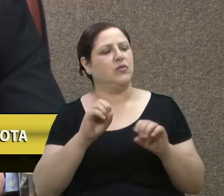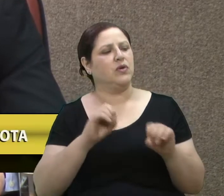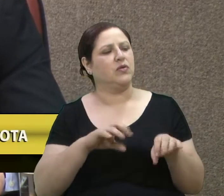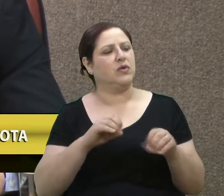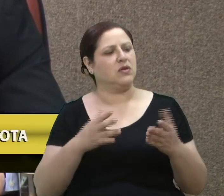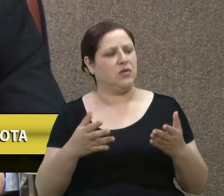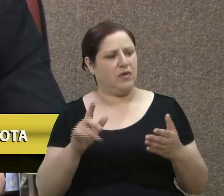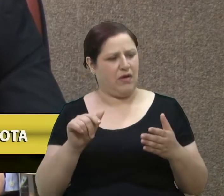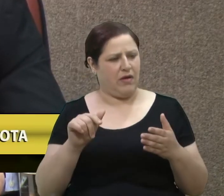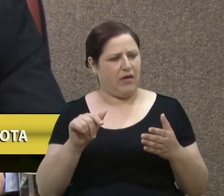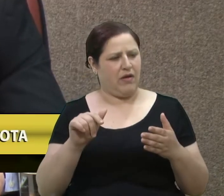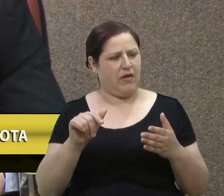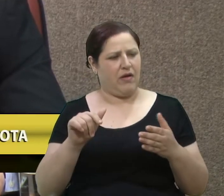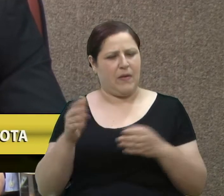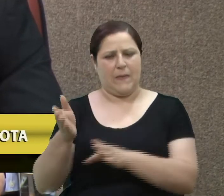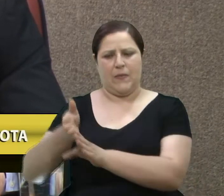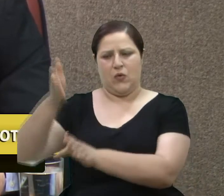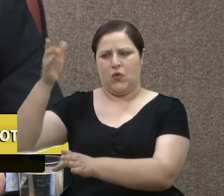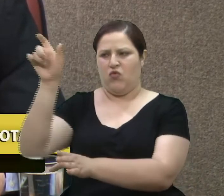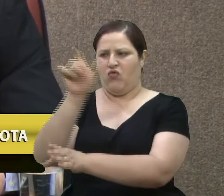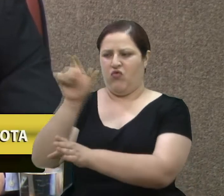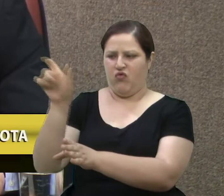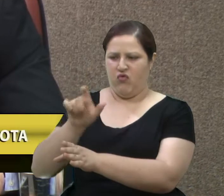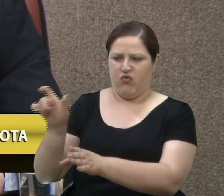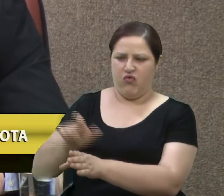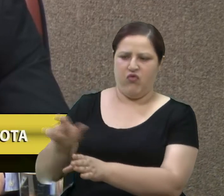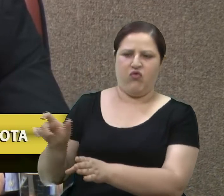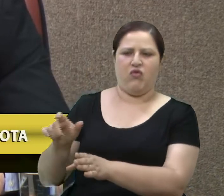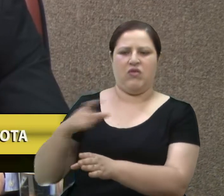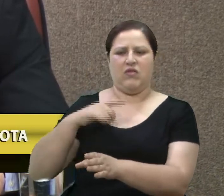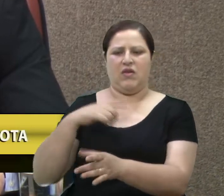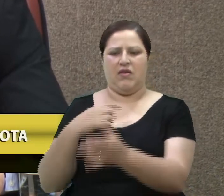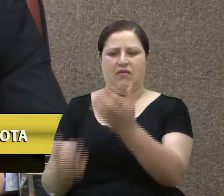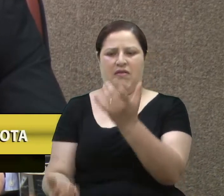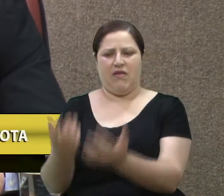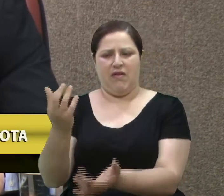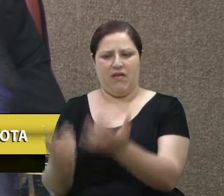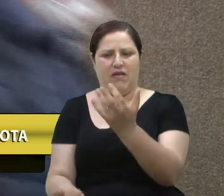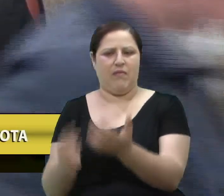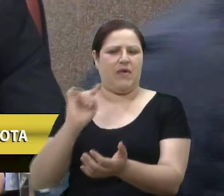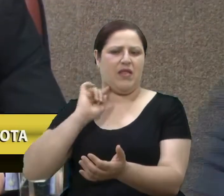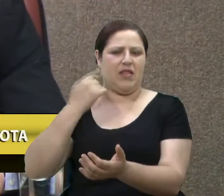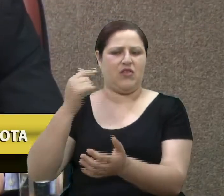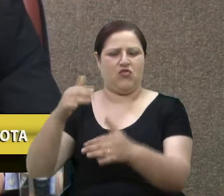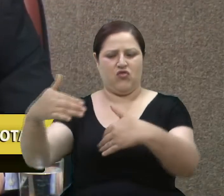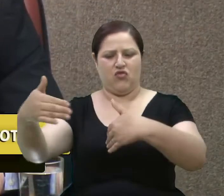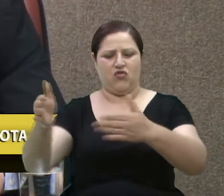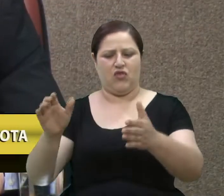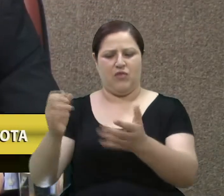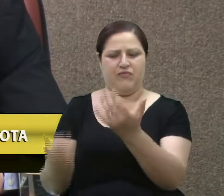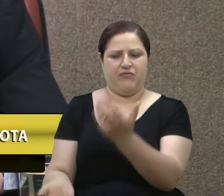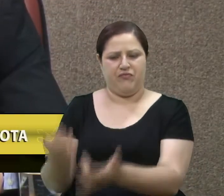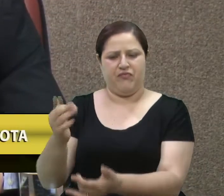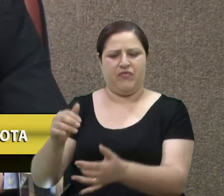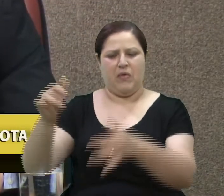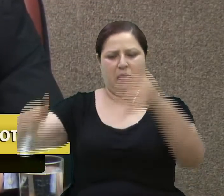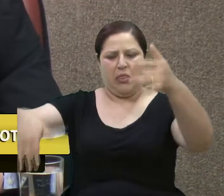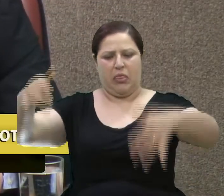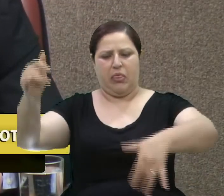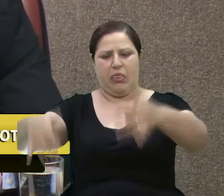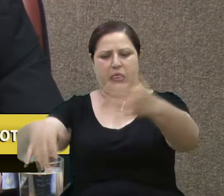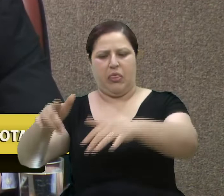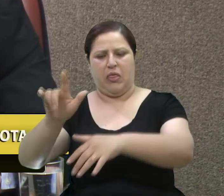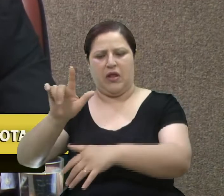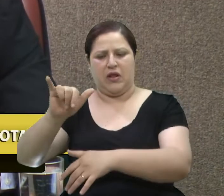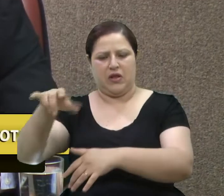Aquela que picha os muros, aquela que queima as lixeiras, aquela que esculhamba lixo para tudo que é lado, aquela que